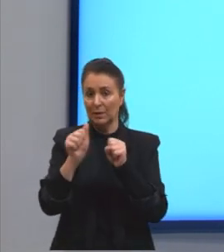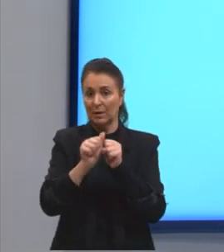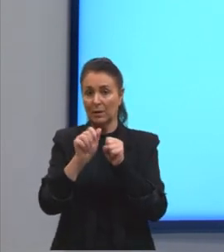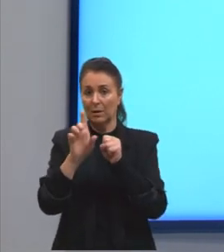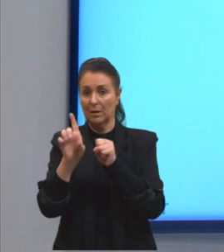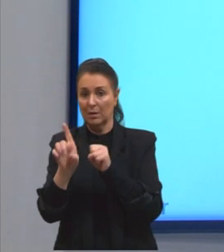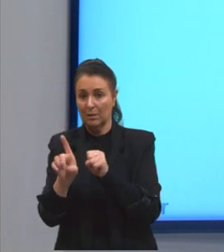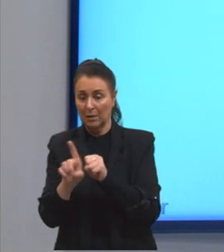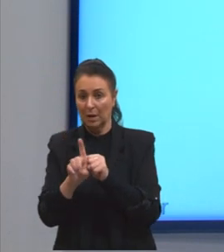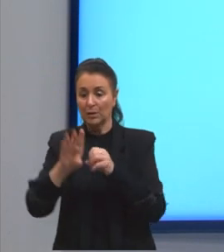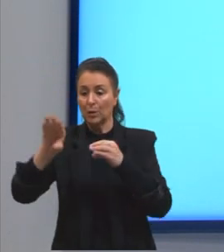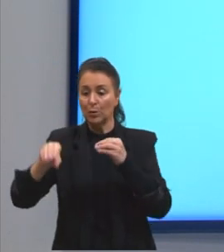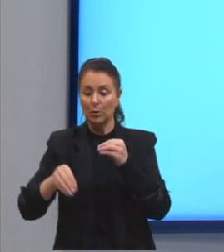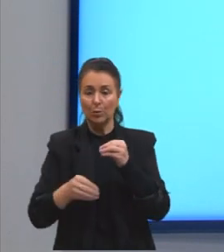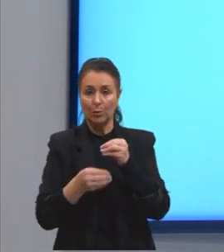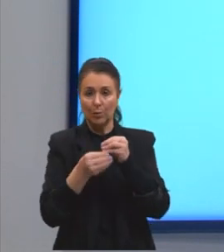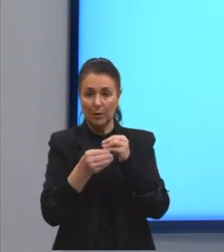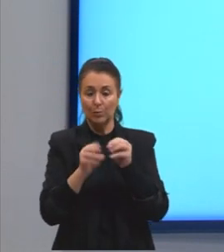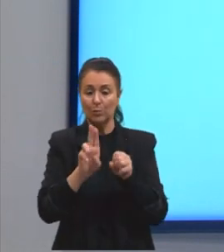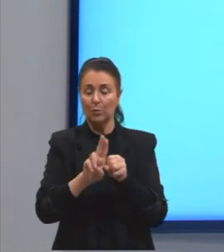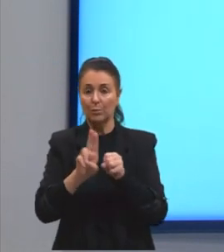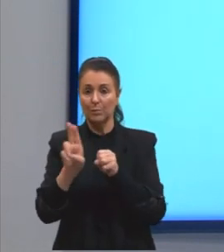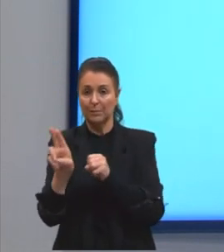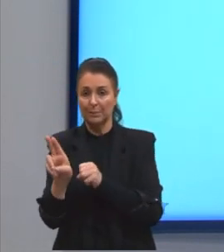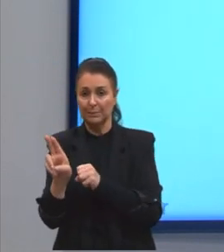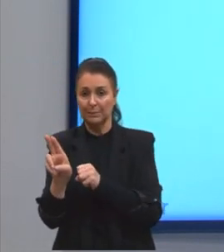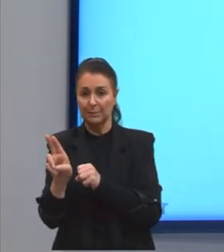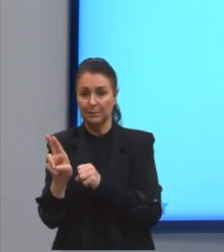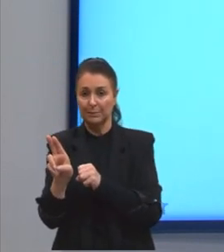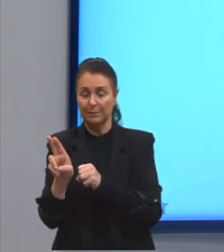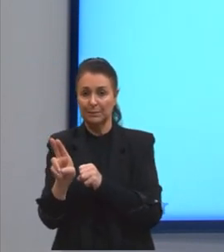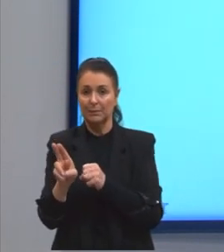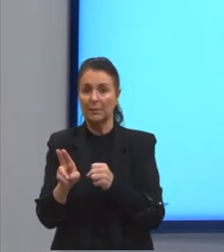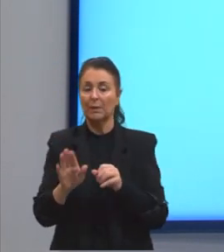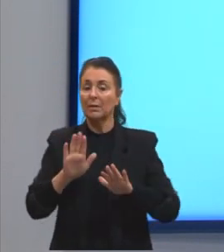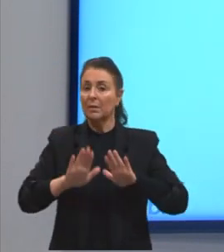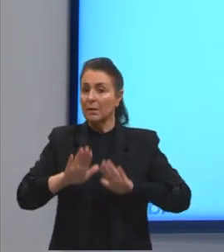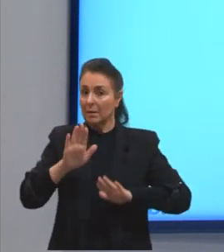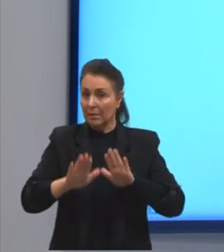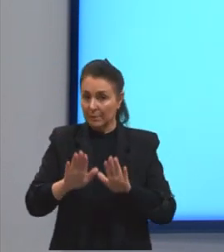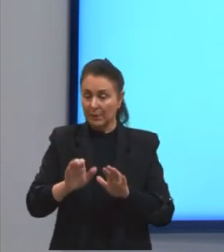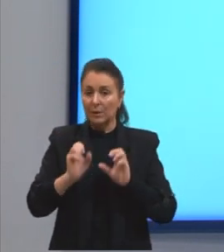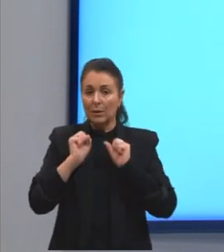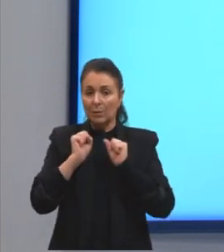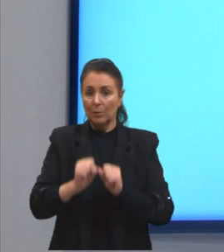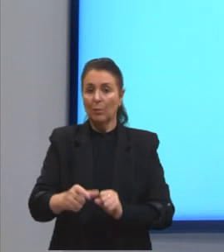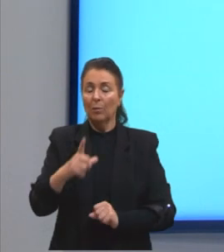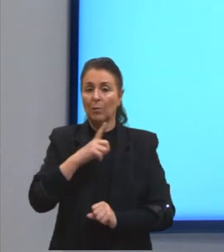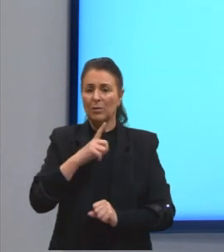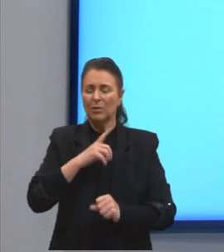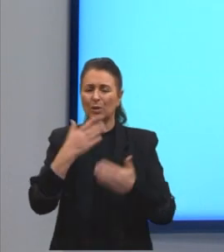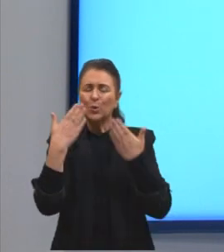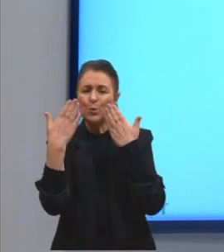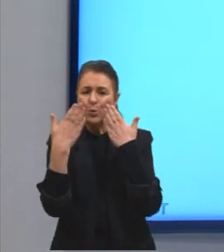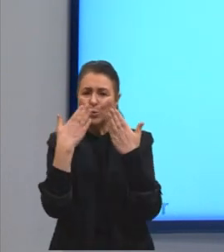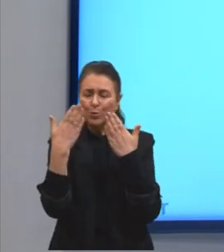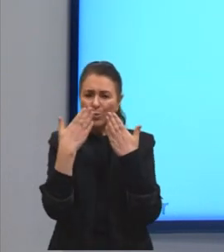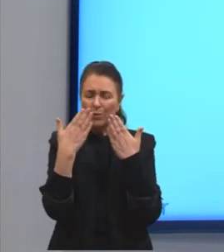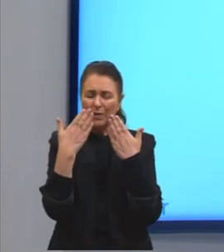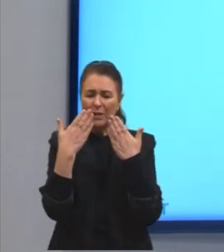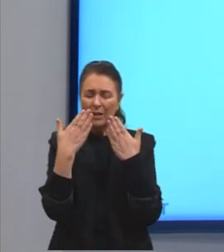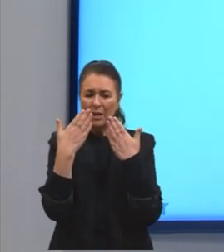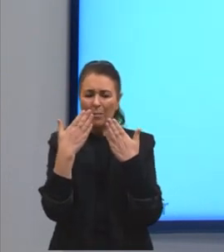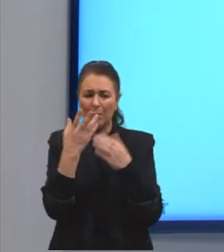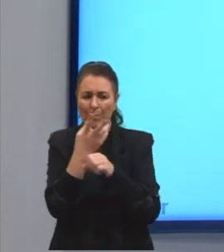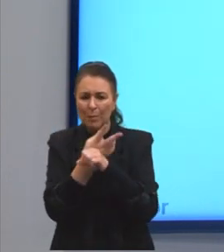e os nossos complementos nominais? Às vezes, a gente pode ter algumas dúvidas na hora de identificar